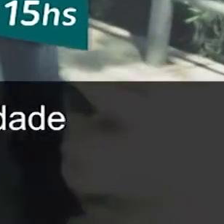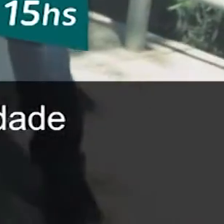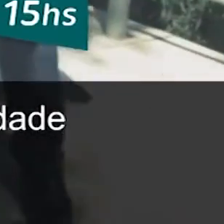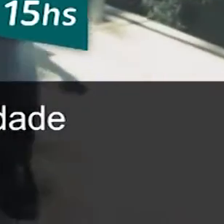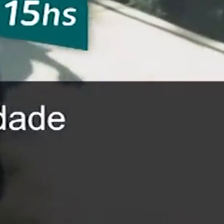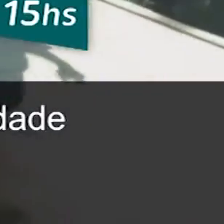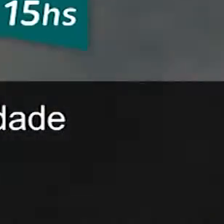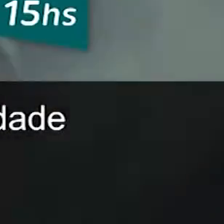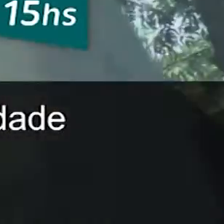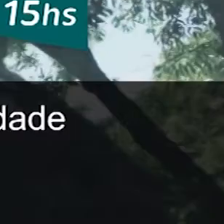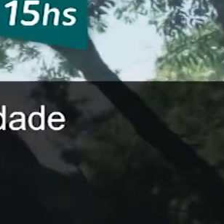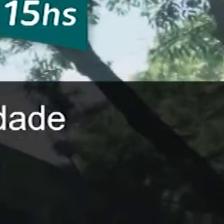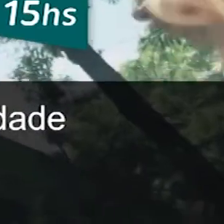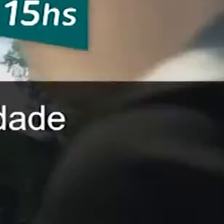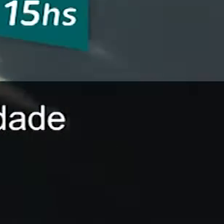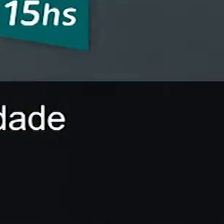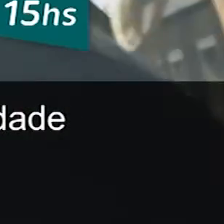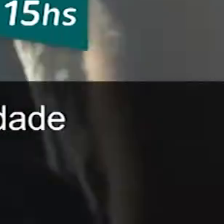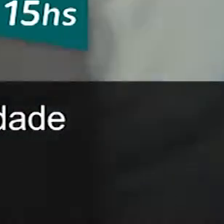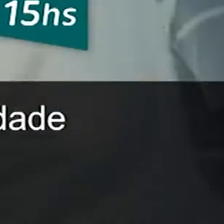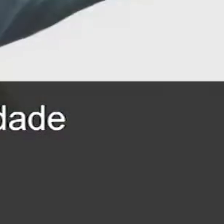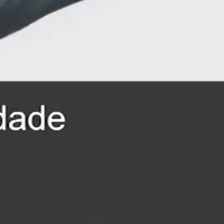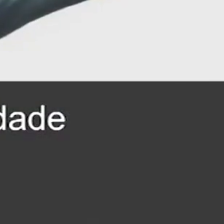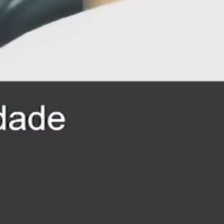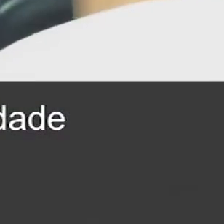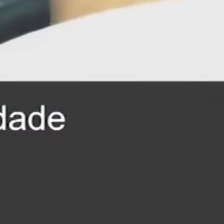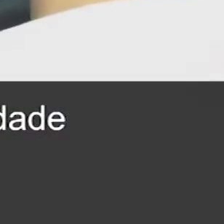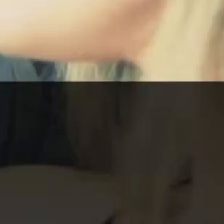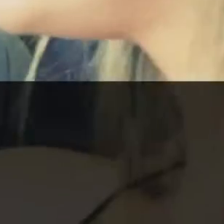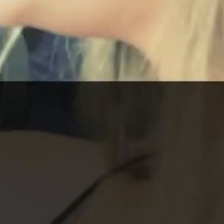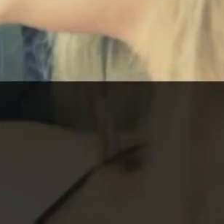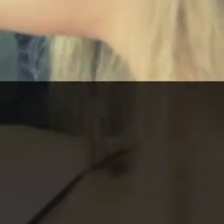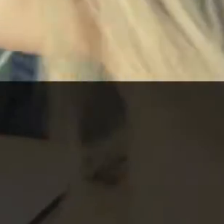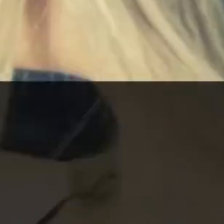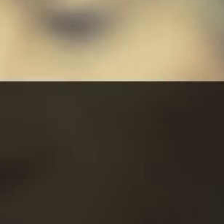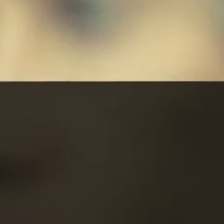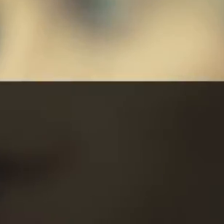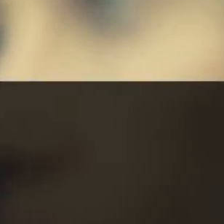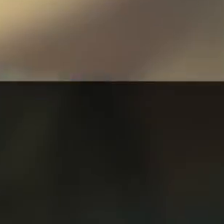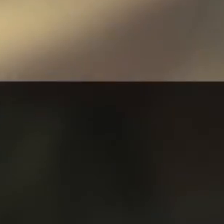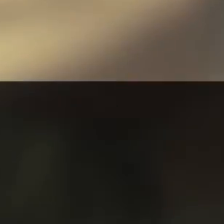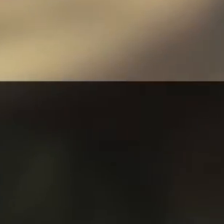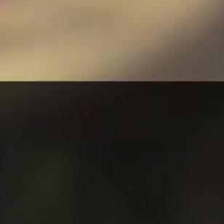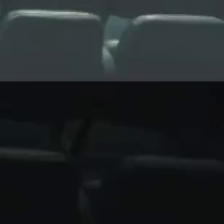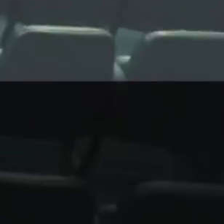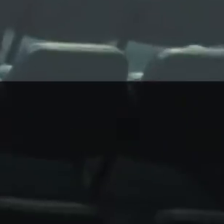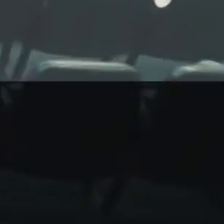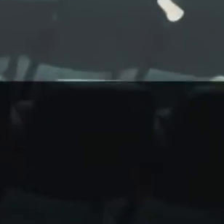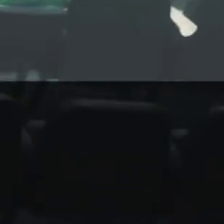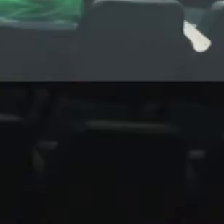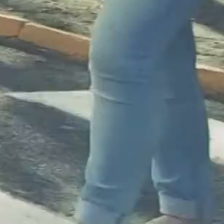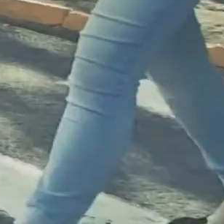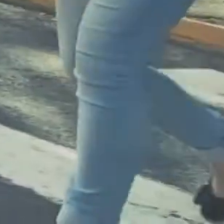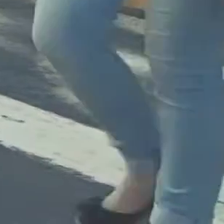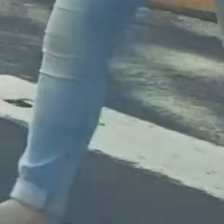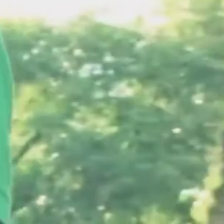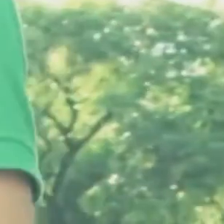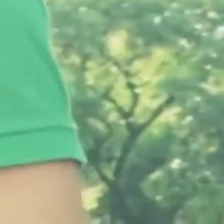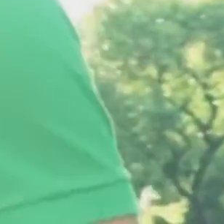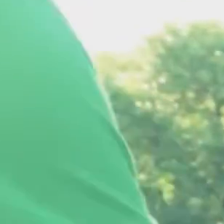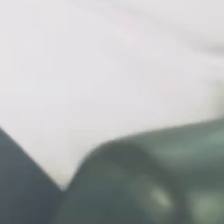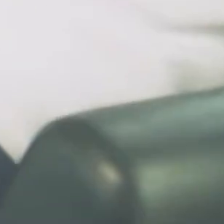presença que vamos fazer mais pela nossa cidade. Vem participar. Vem transformar. Vem acontecer.